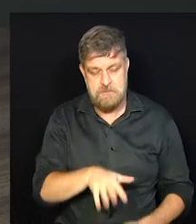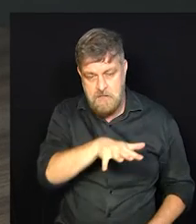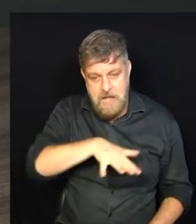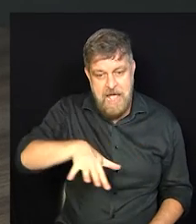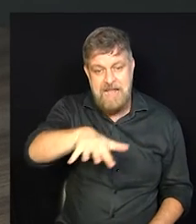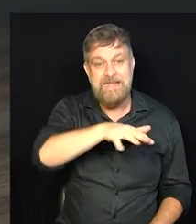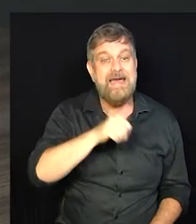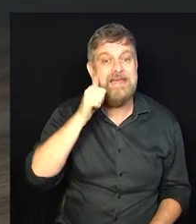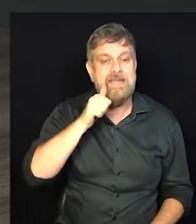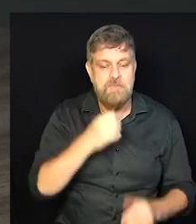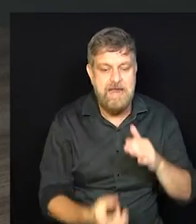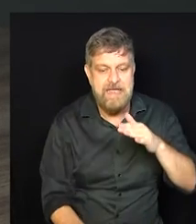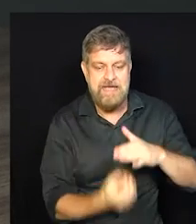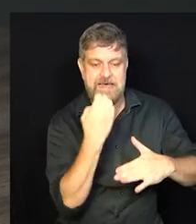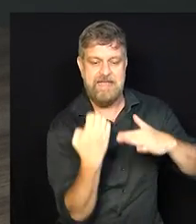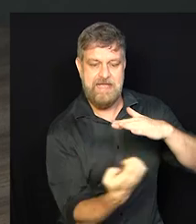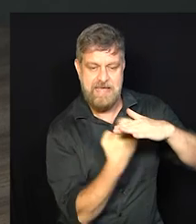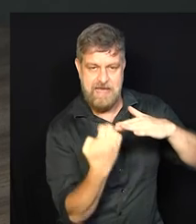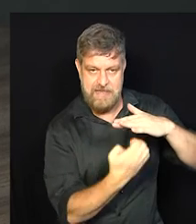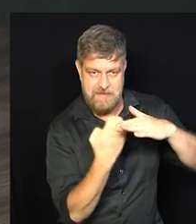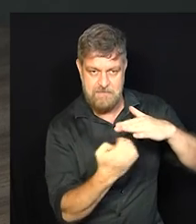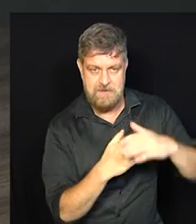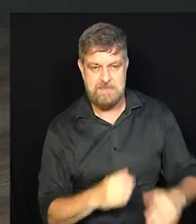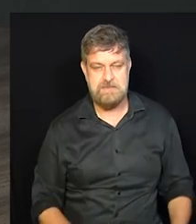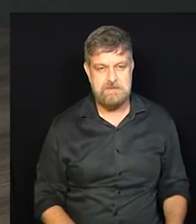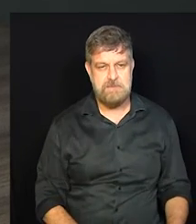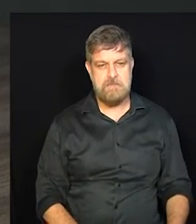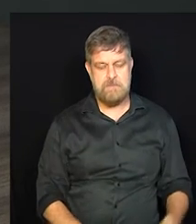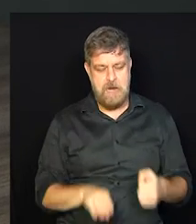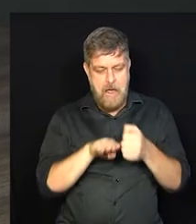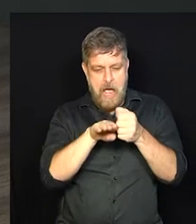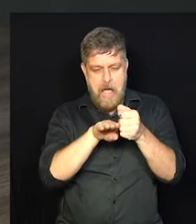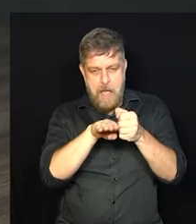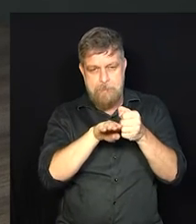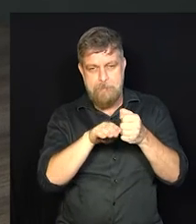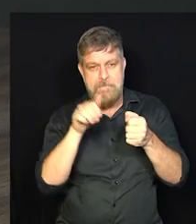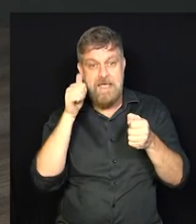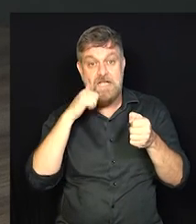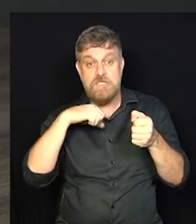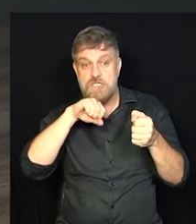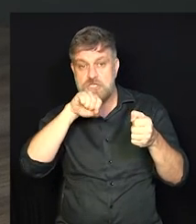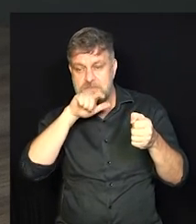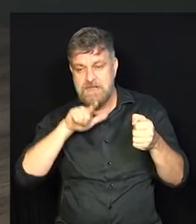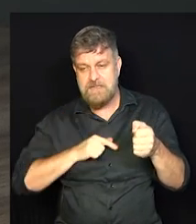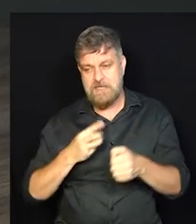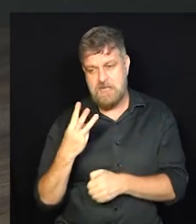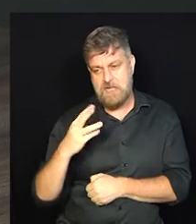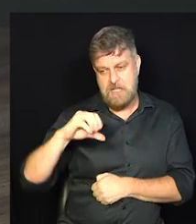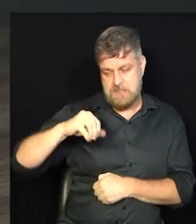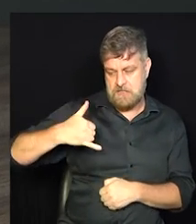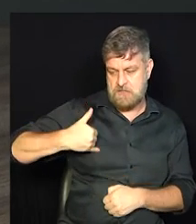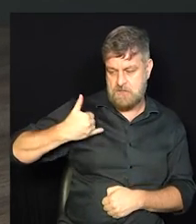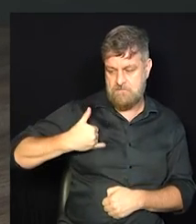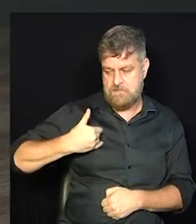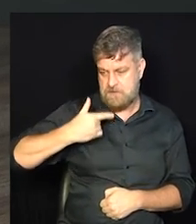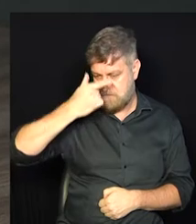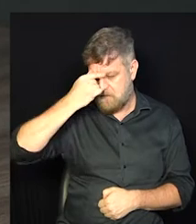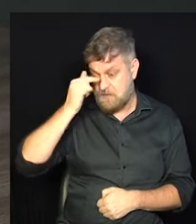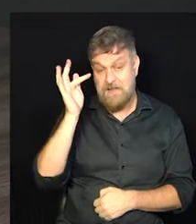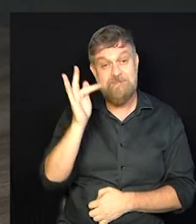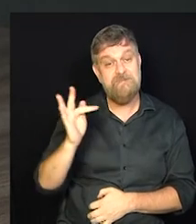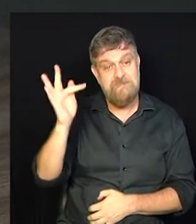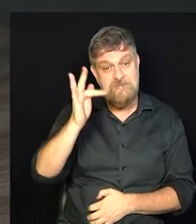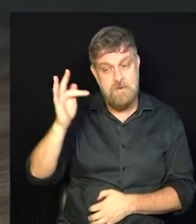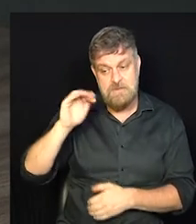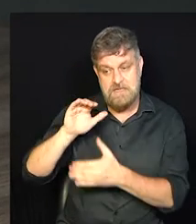Empreendedora falando que a média da brasileira empreendedora mãe é de 39 anos, com curso superior,